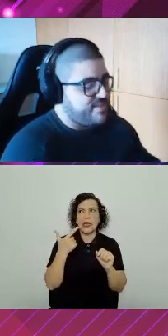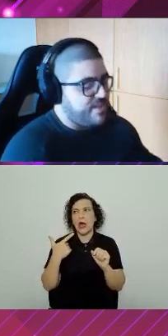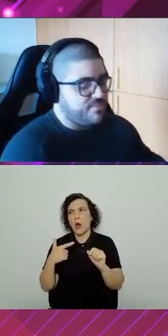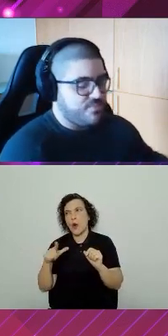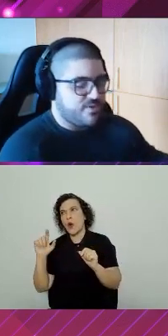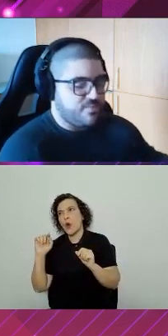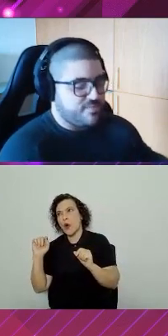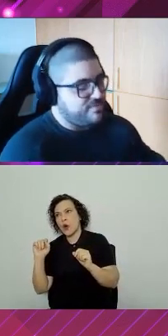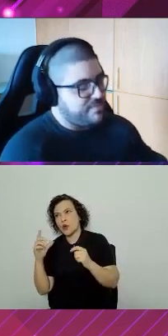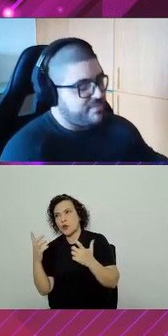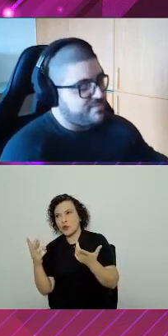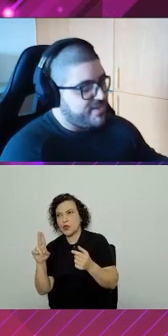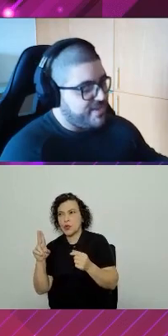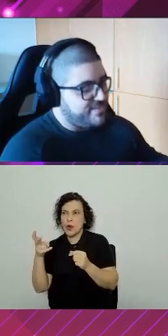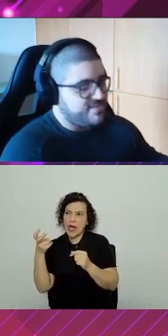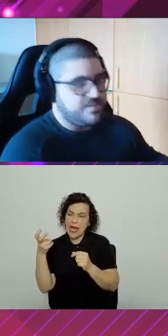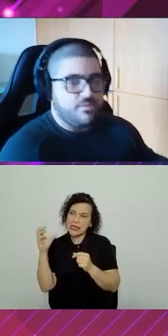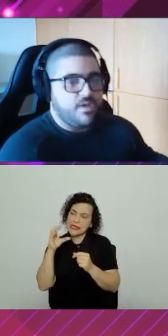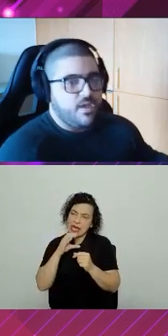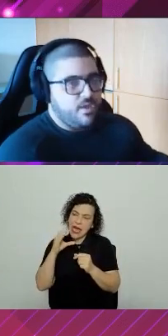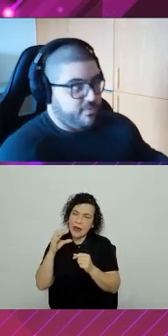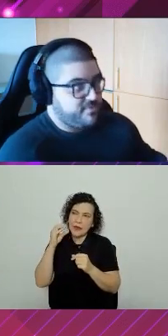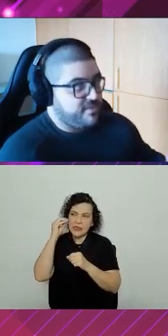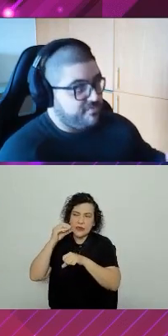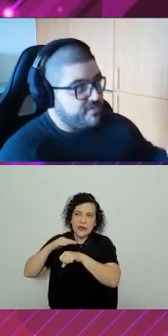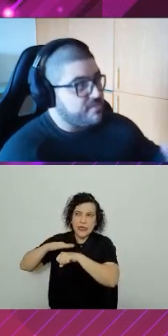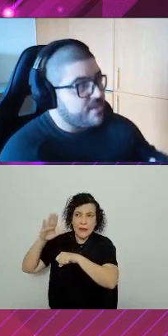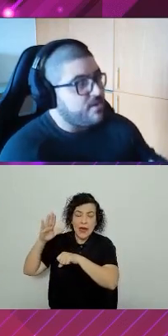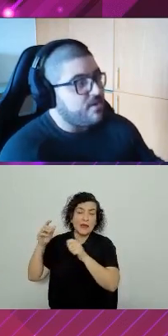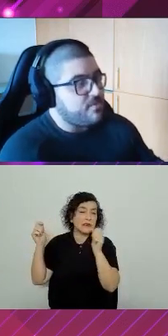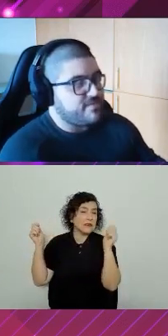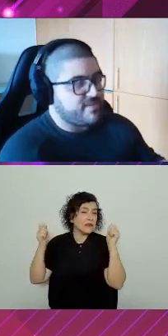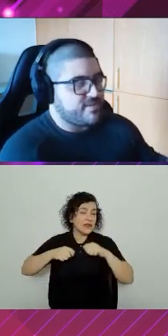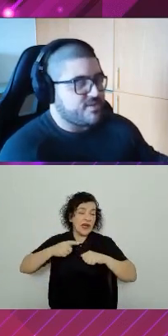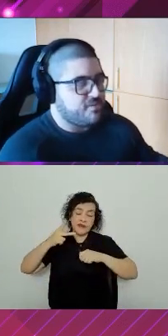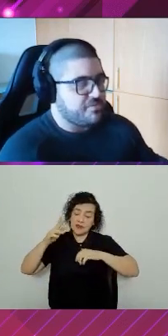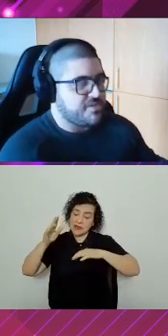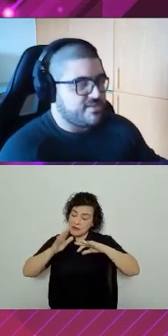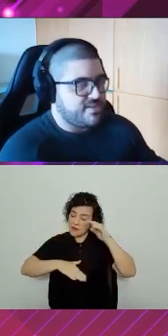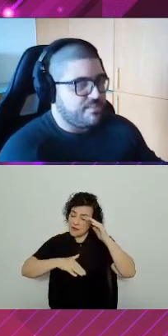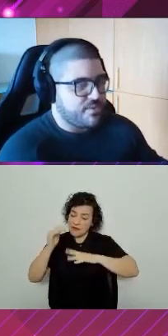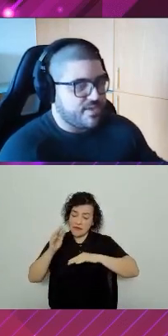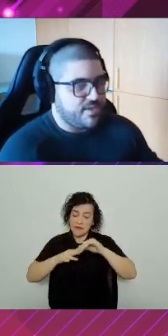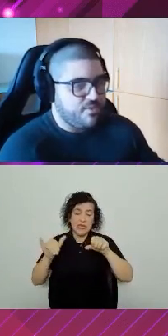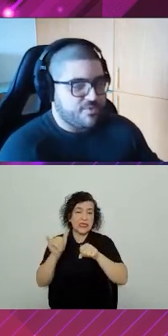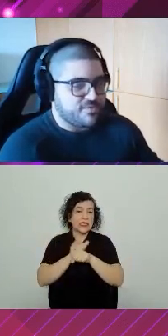seria mais rápido, porque o pessoal tem mais experiência. Então, eu posso definir melhor qual a estratégia que eu vou utilizar, porque eu posso